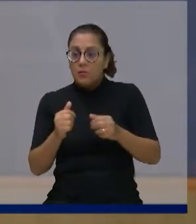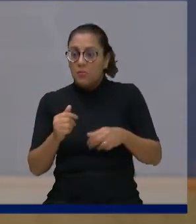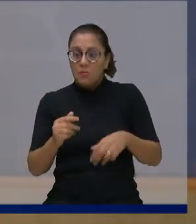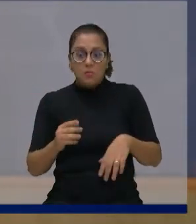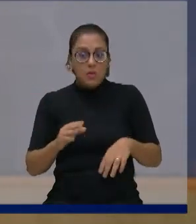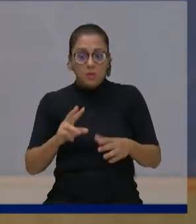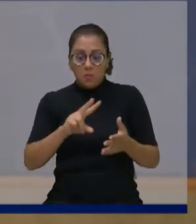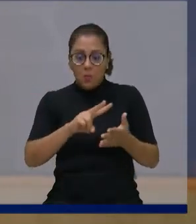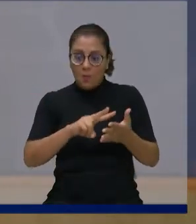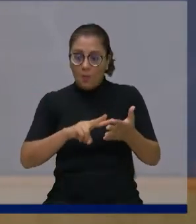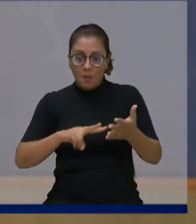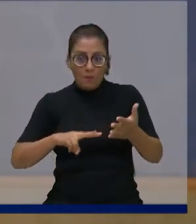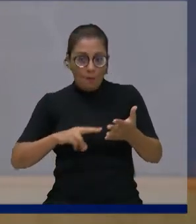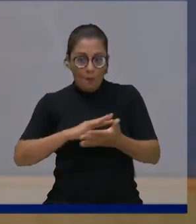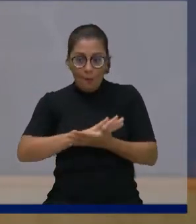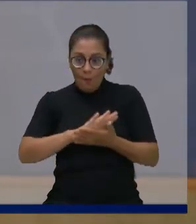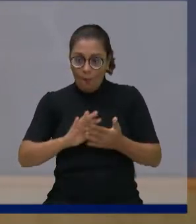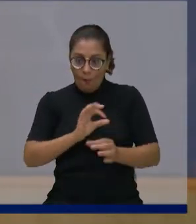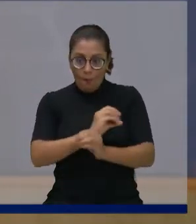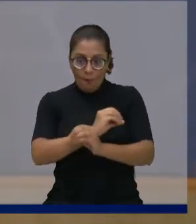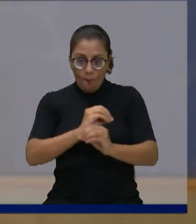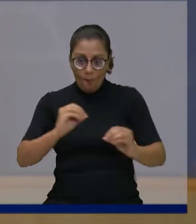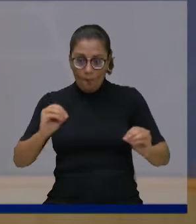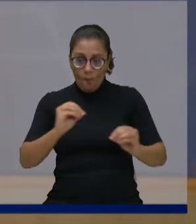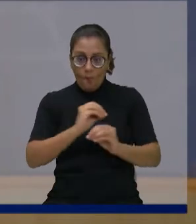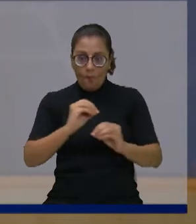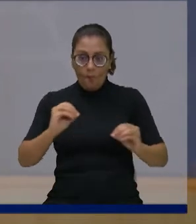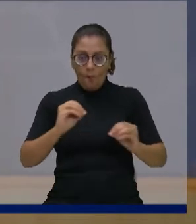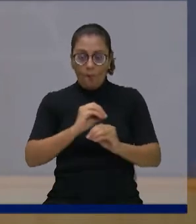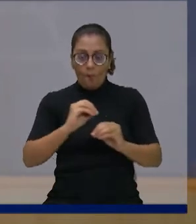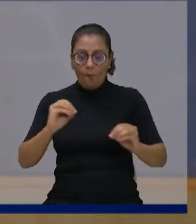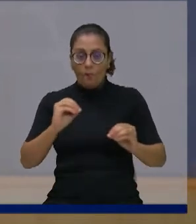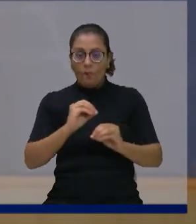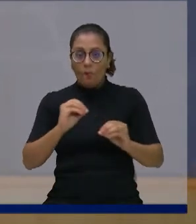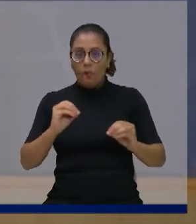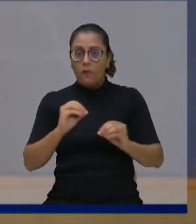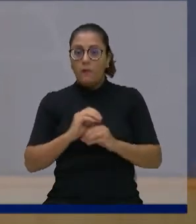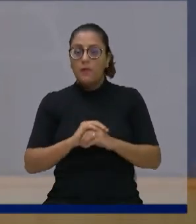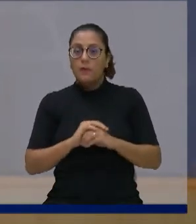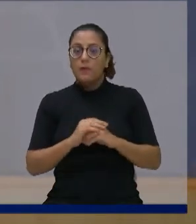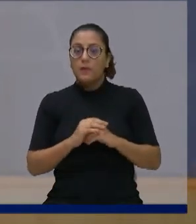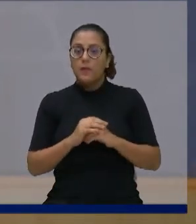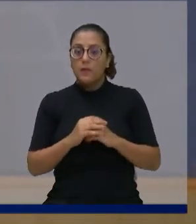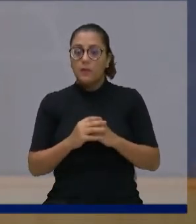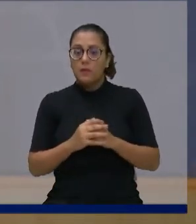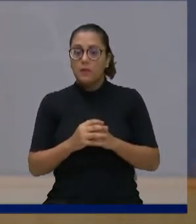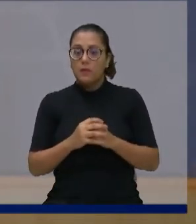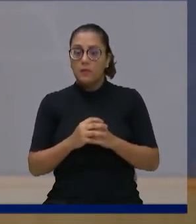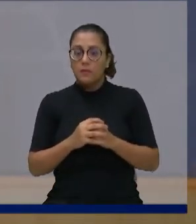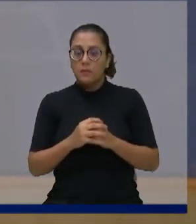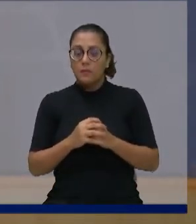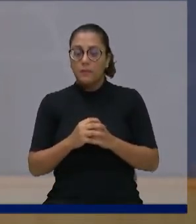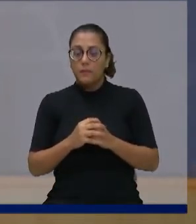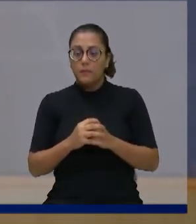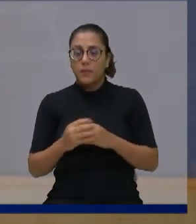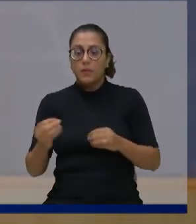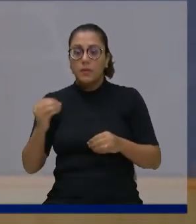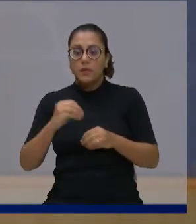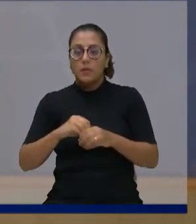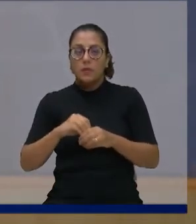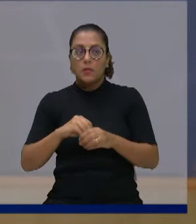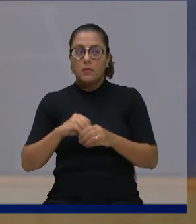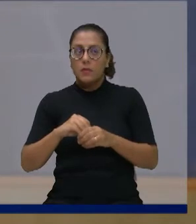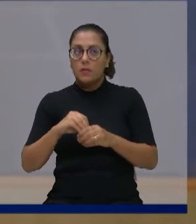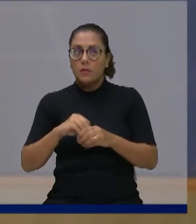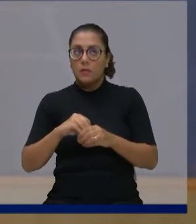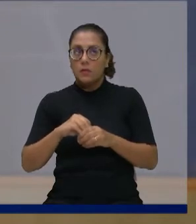O que impediu que nós tomássemos ciência daquilo que seria votado. E o